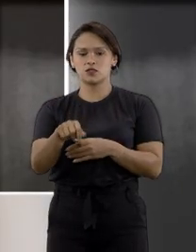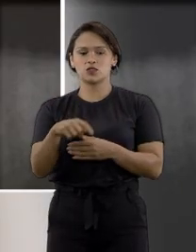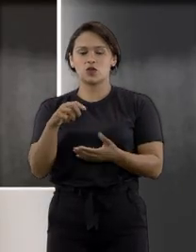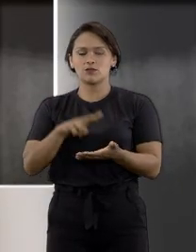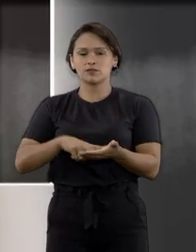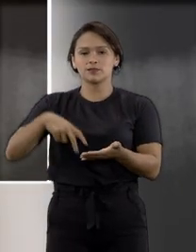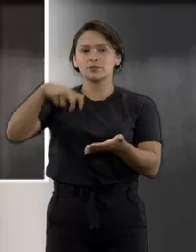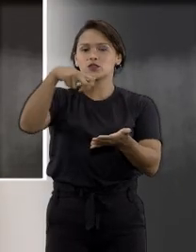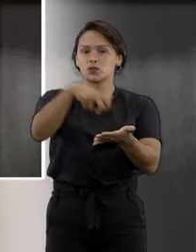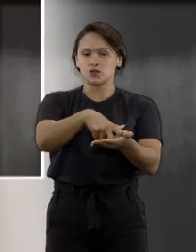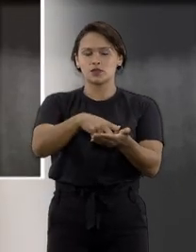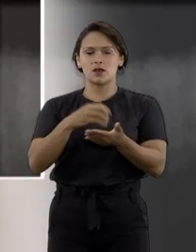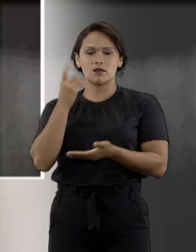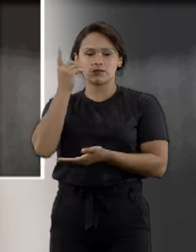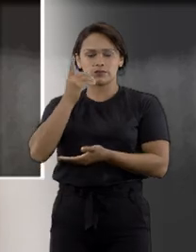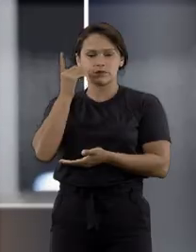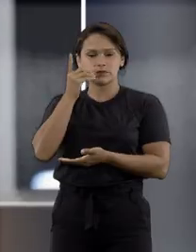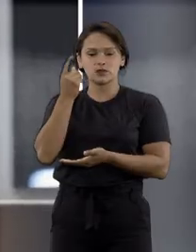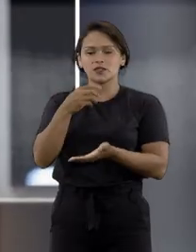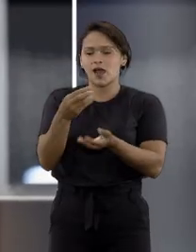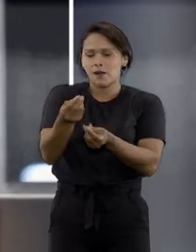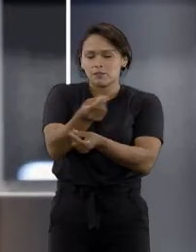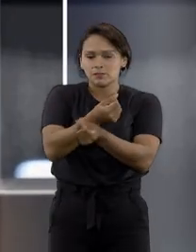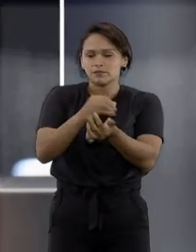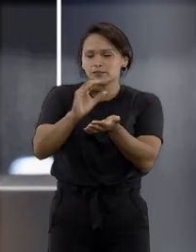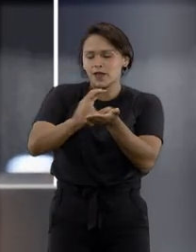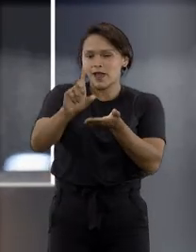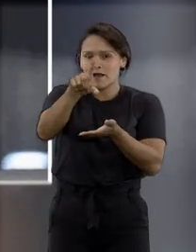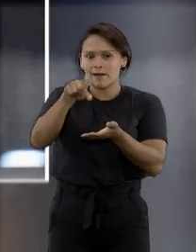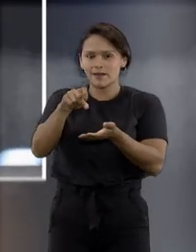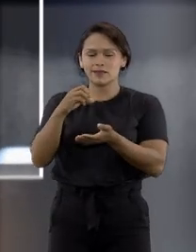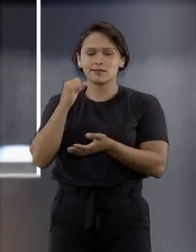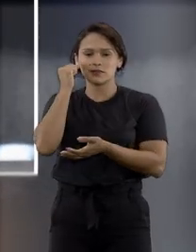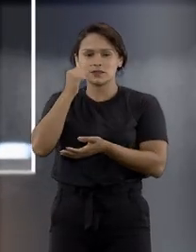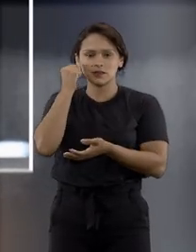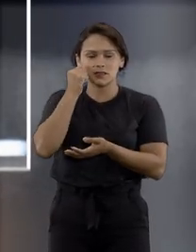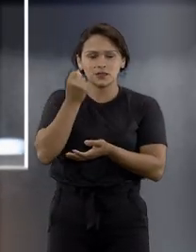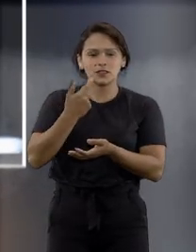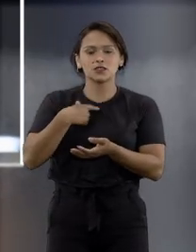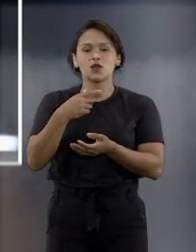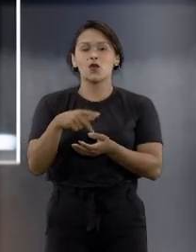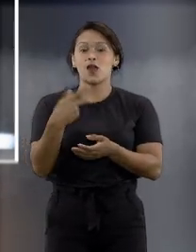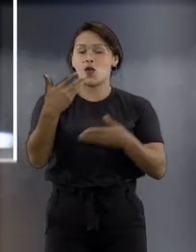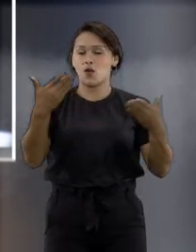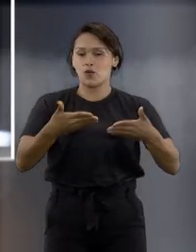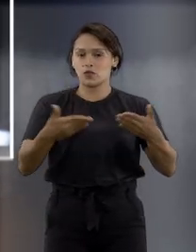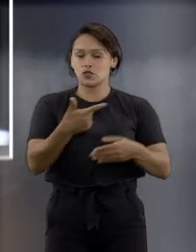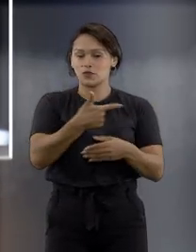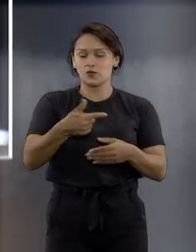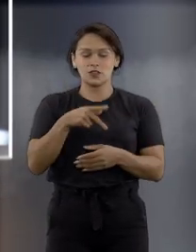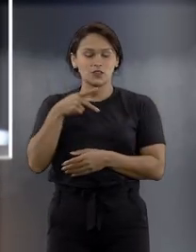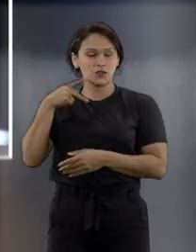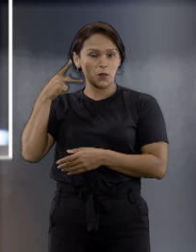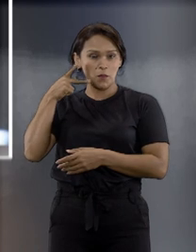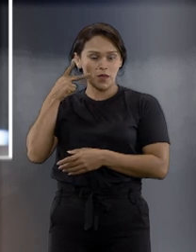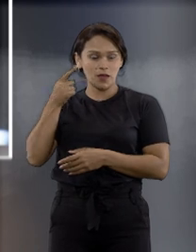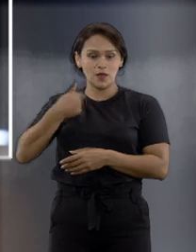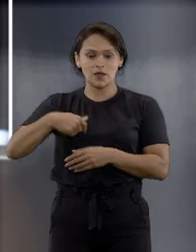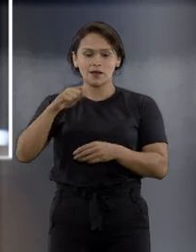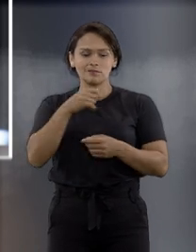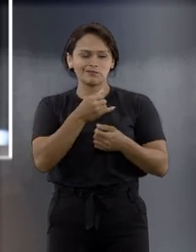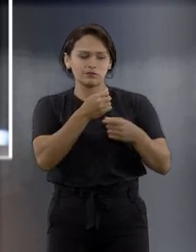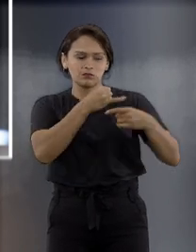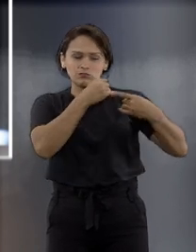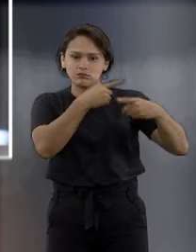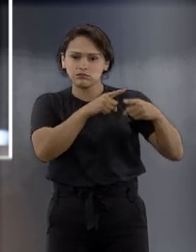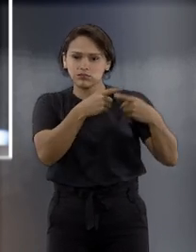deputada federal, Joyce Hasselman, a indenizar a ex-senadora Maria Regina Souza, atual vice-governadora do Piauí, por insultos quando Joyce